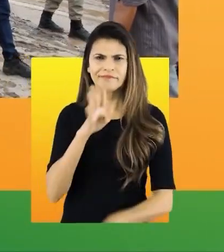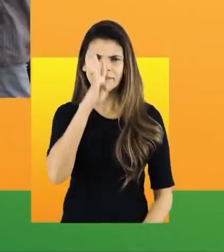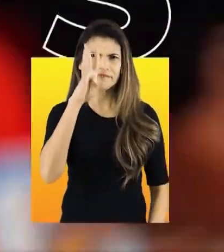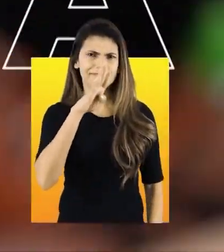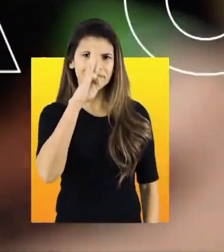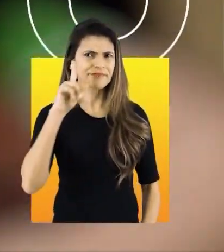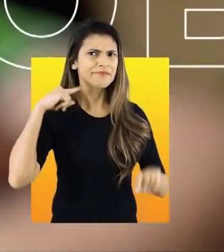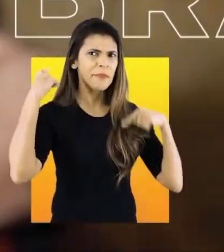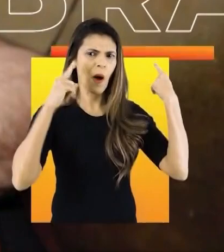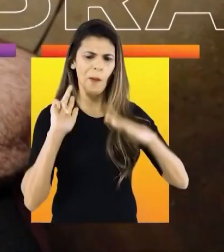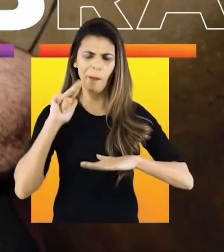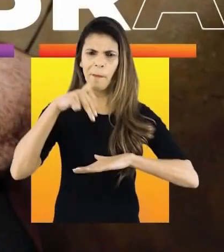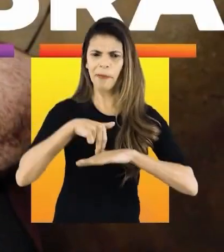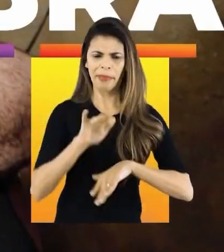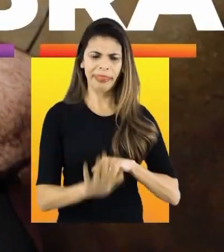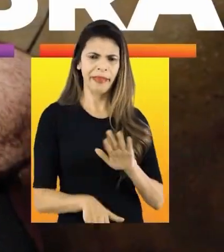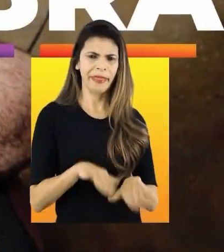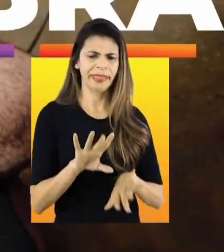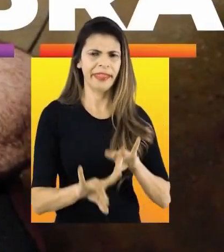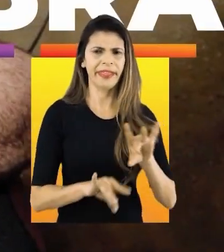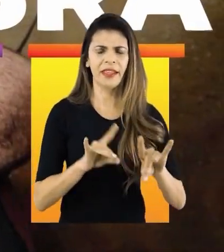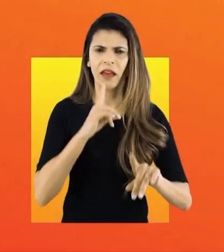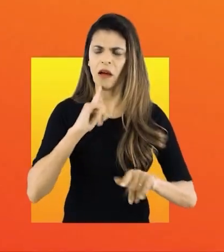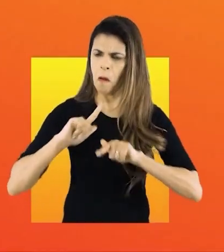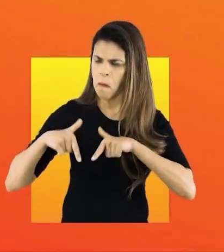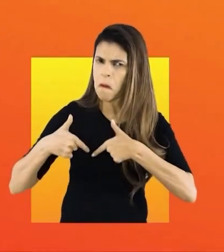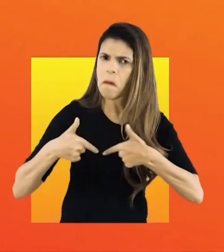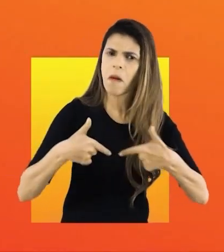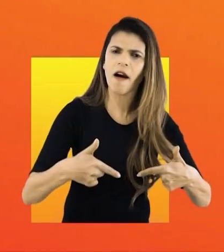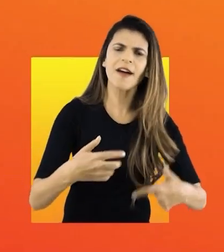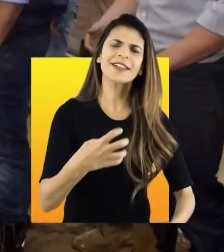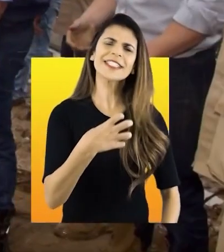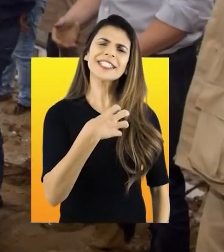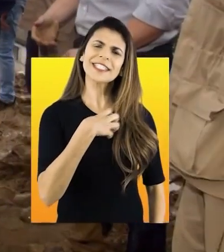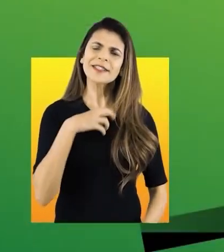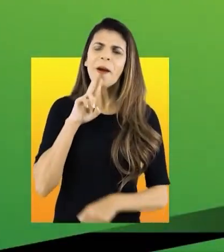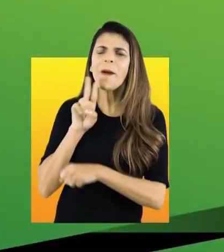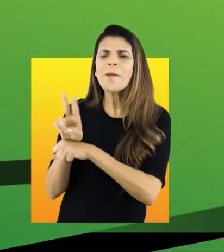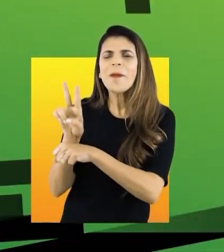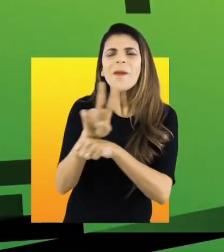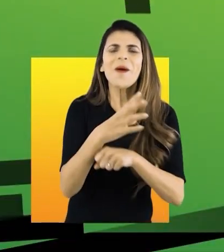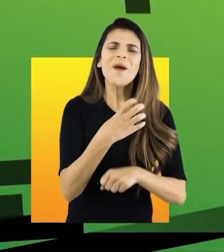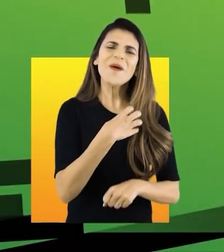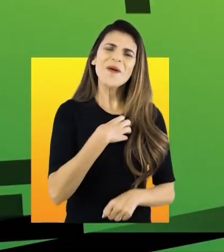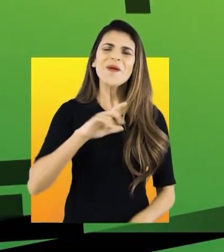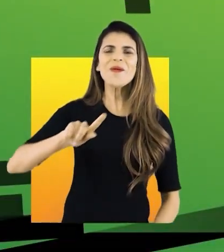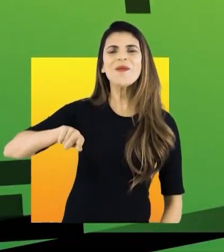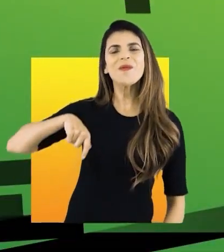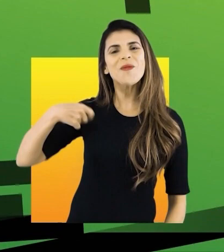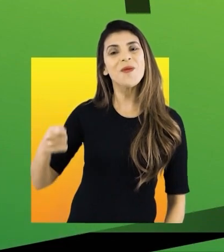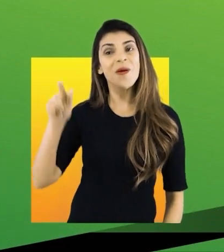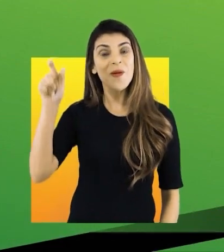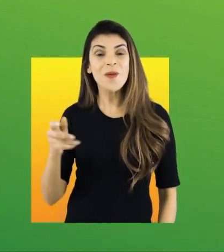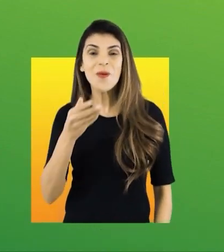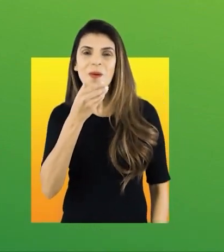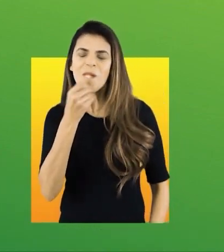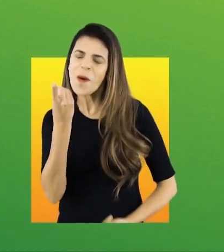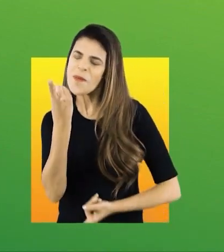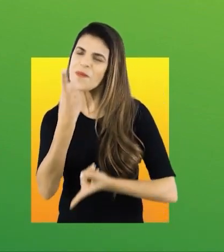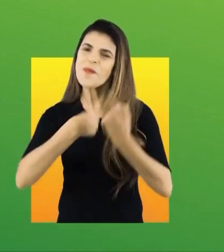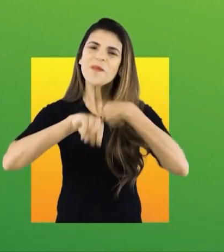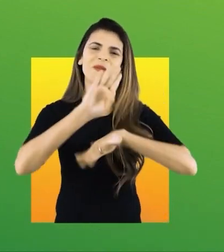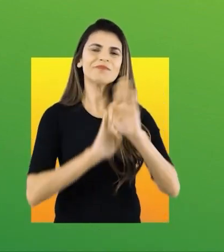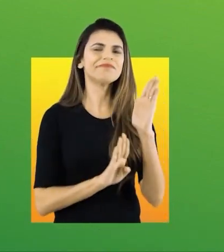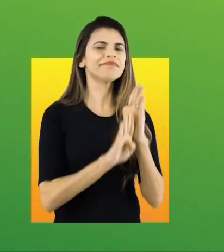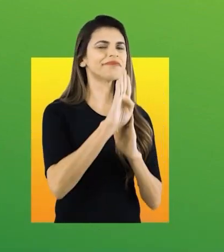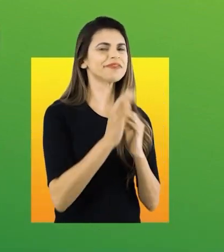que botou o pé na lama e pôs mãos à obra quem gosta de se sentir protegido chama de o cara que melhorou todos os índices